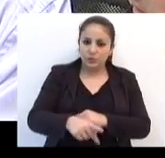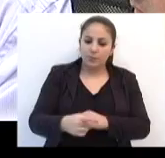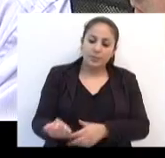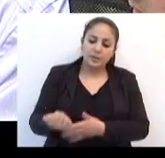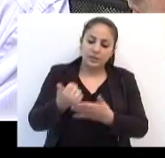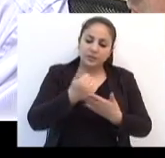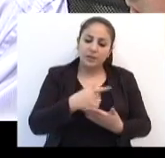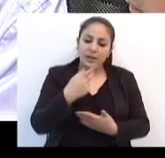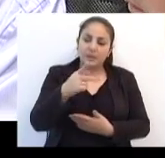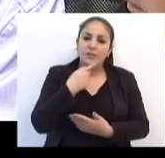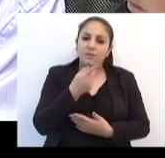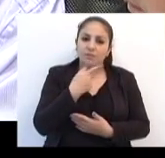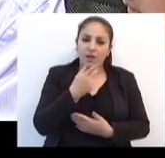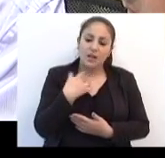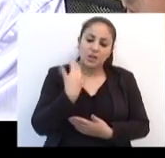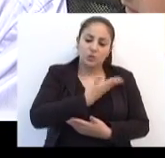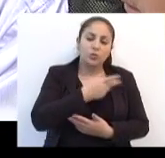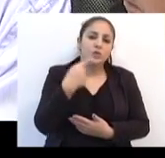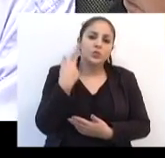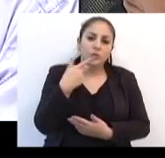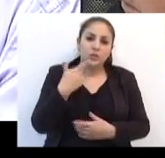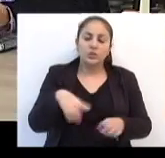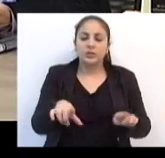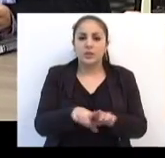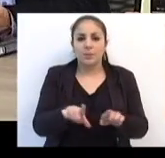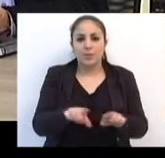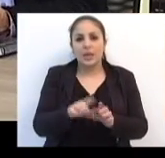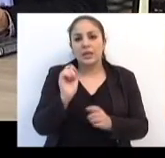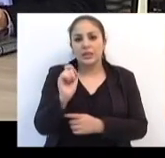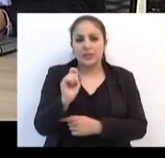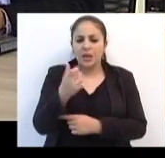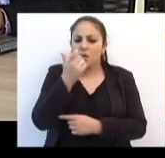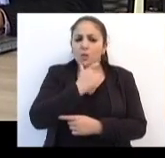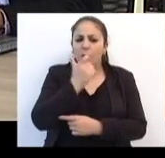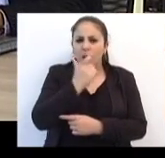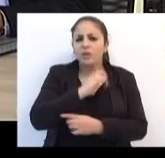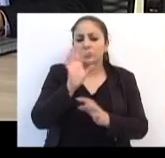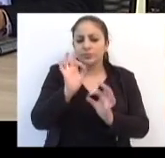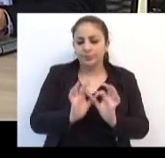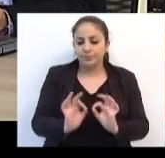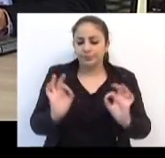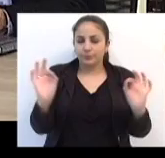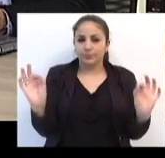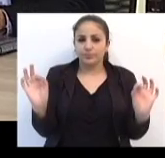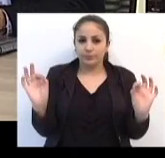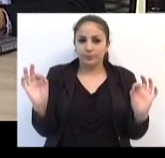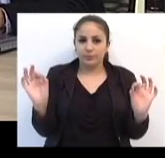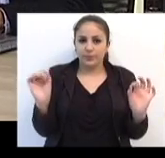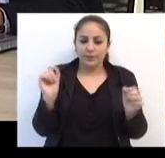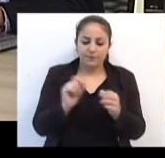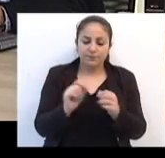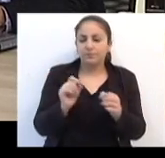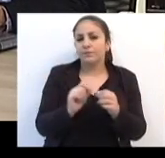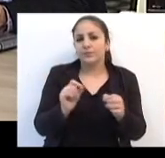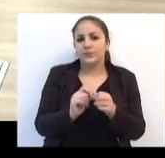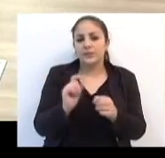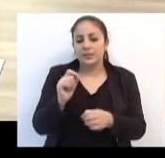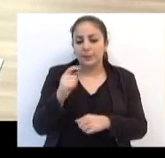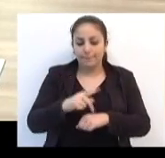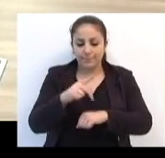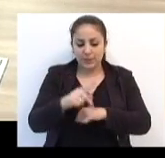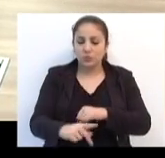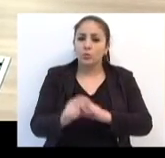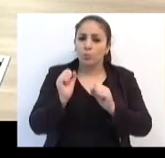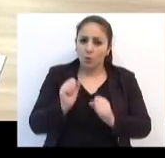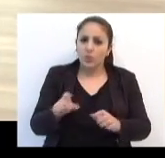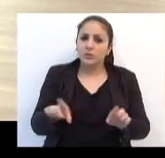trazer essa mensagem aos nossos vereadores e que eu acho que é muito simples fazer com que aqui em